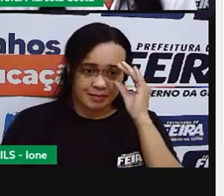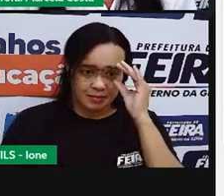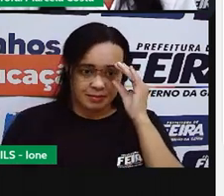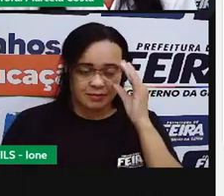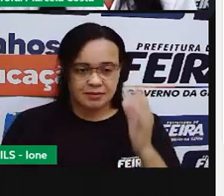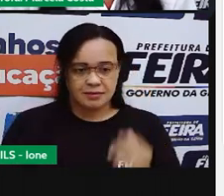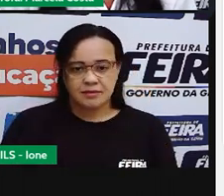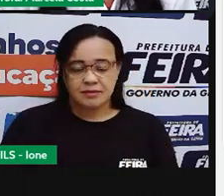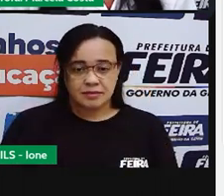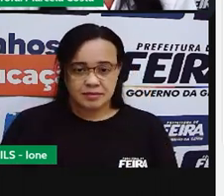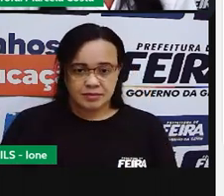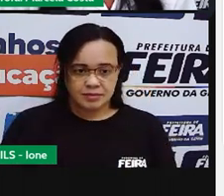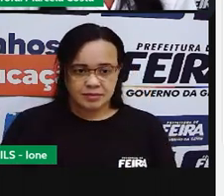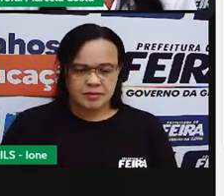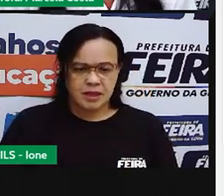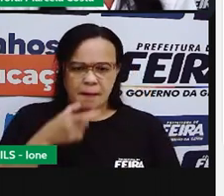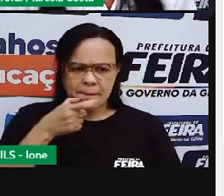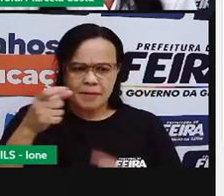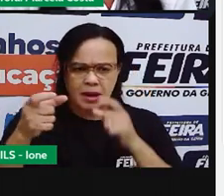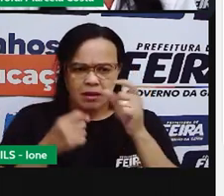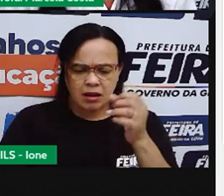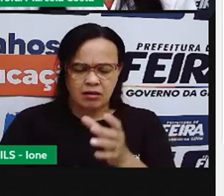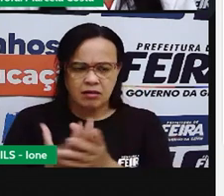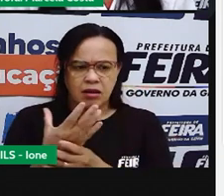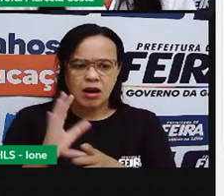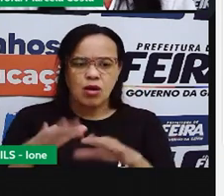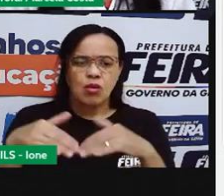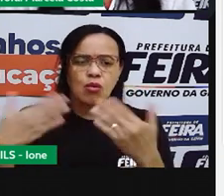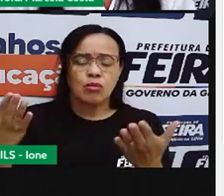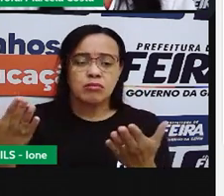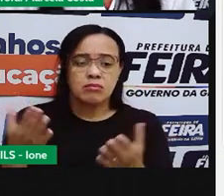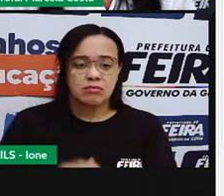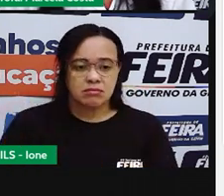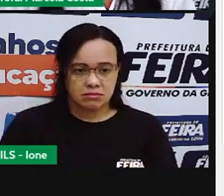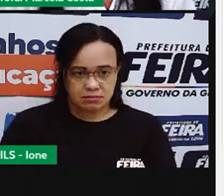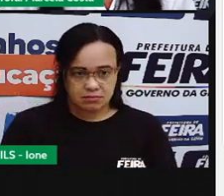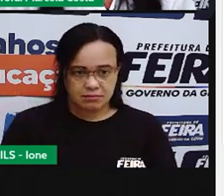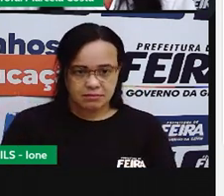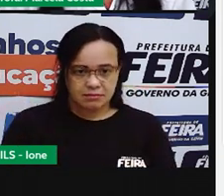E vamos ver que palavra vai formar.